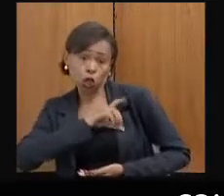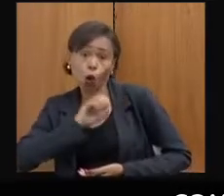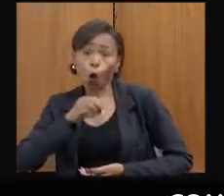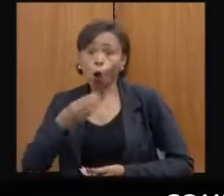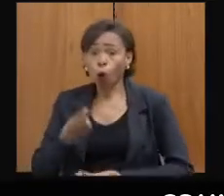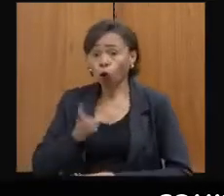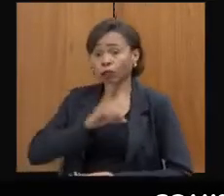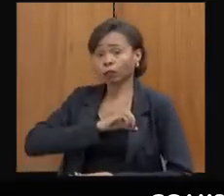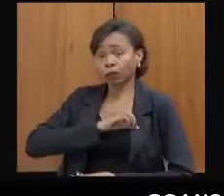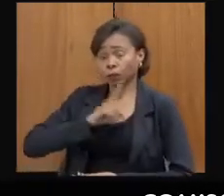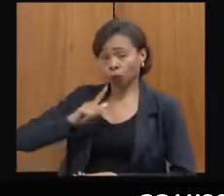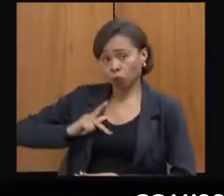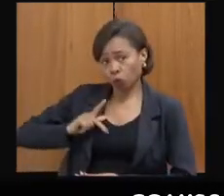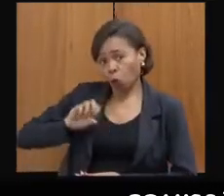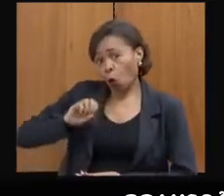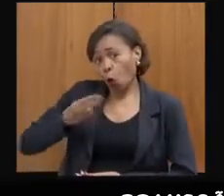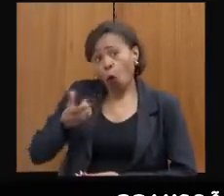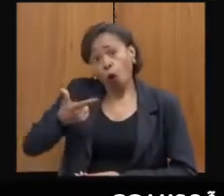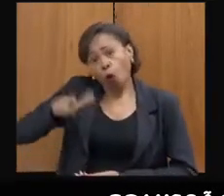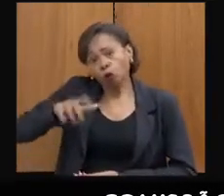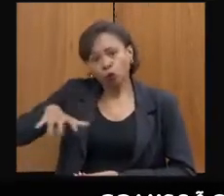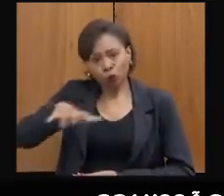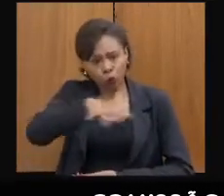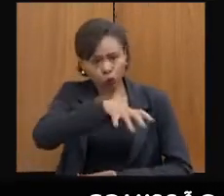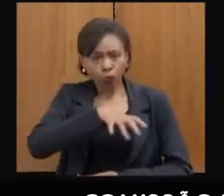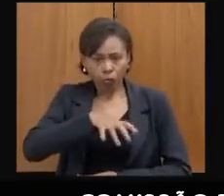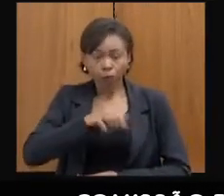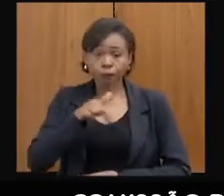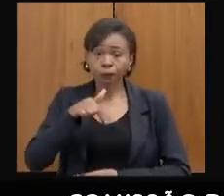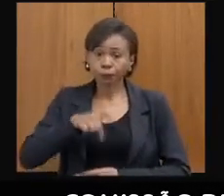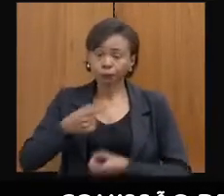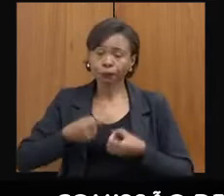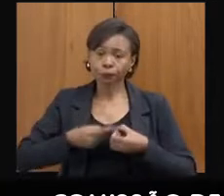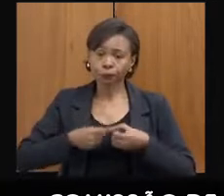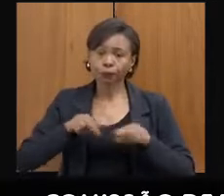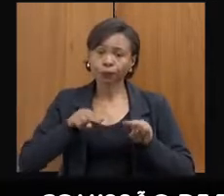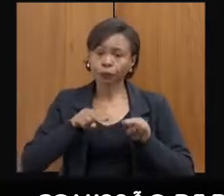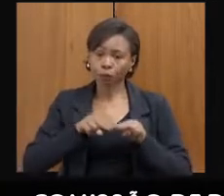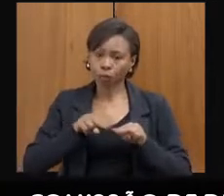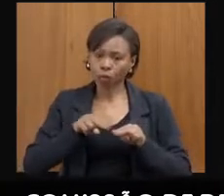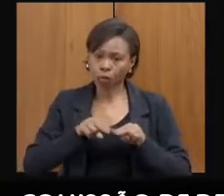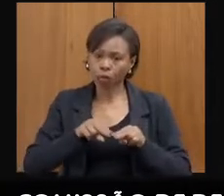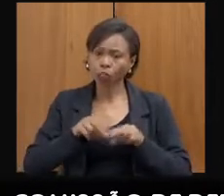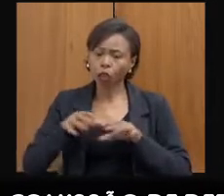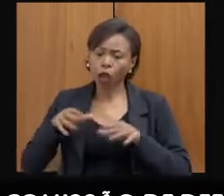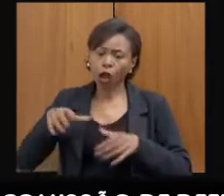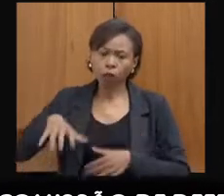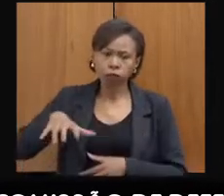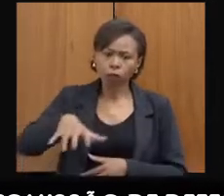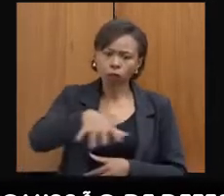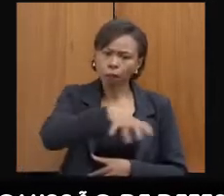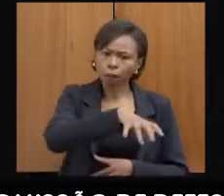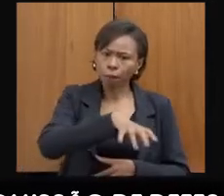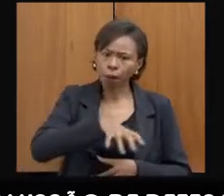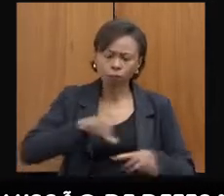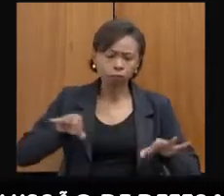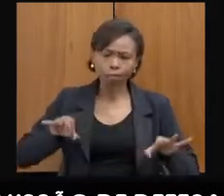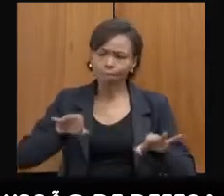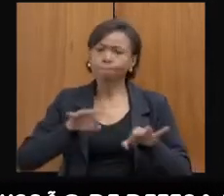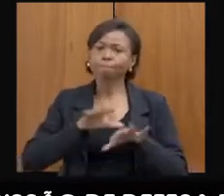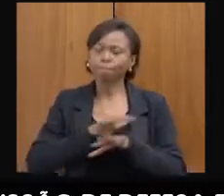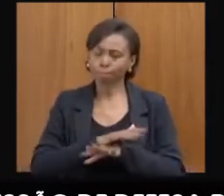outros órgãos do município. A rede aqui em Uberaba, ela está bem completa, é, nós